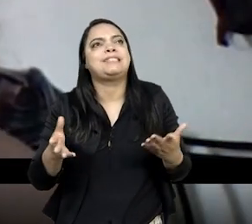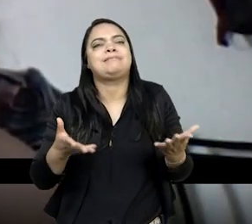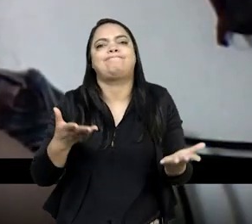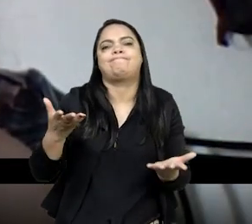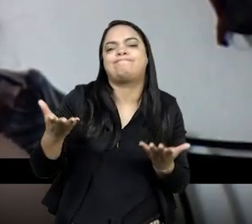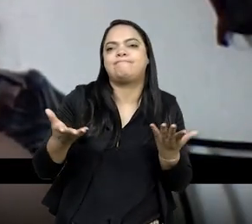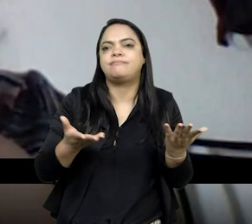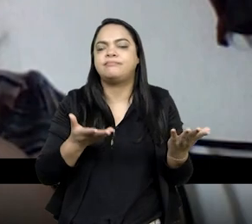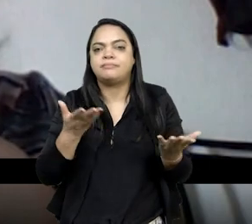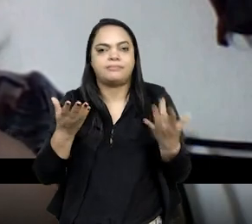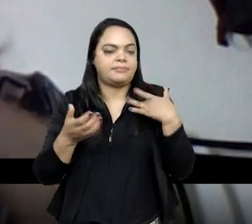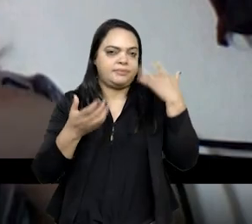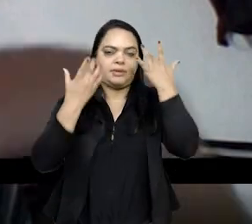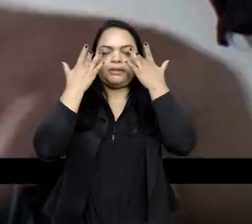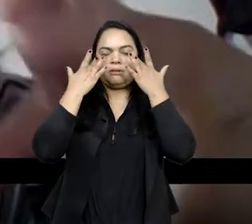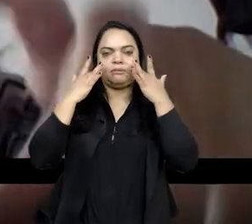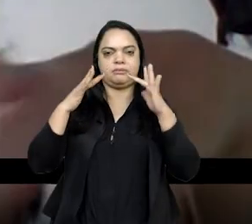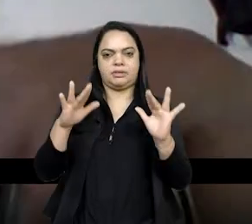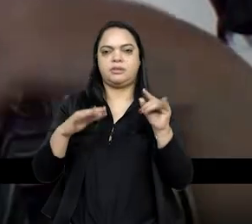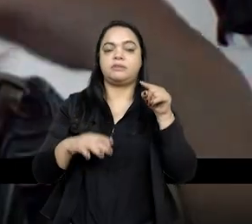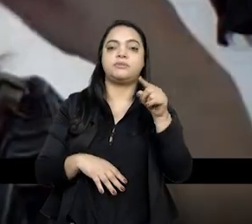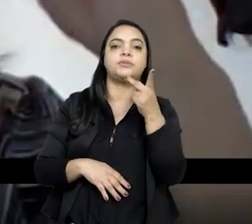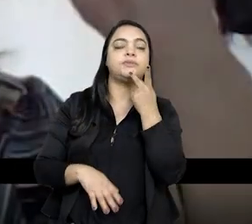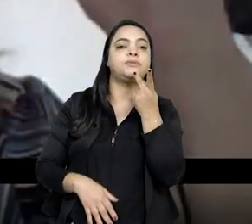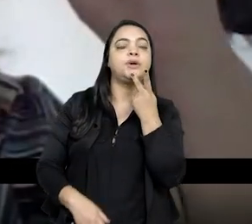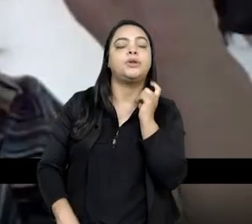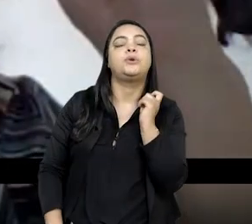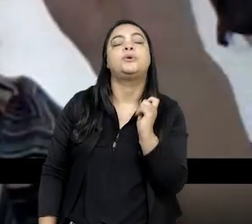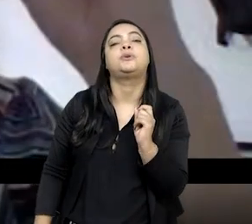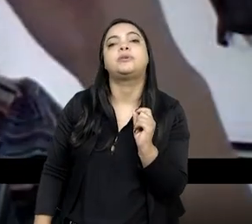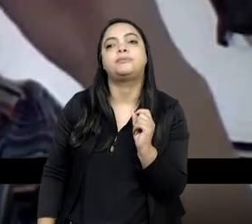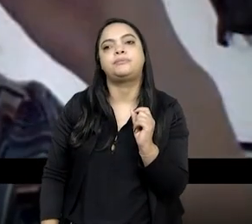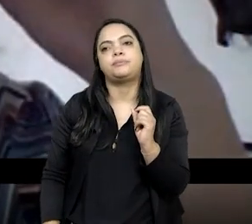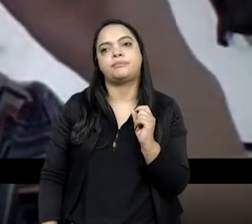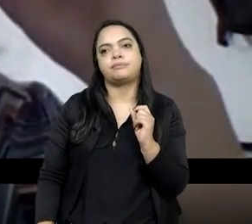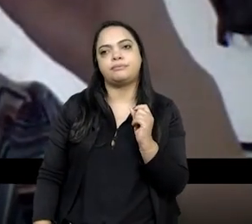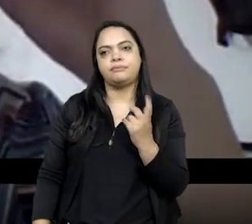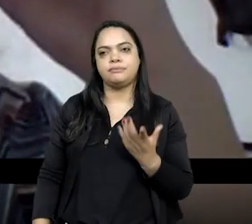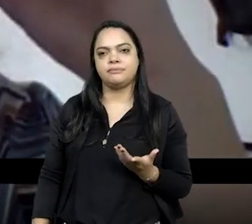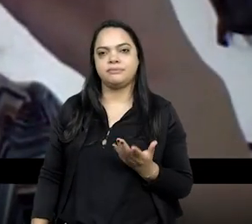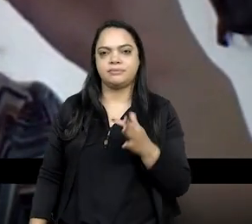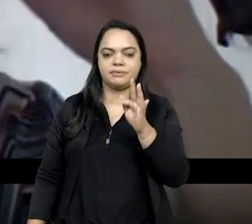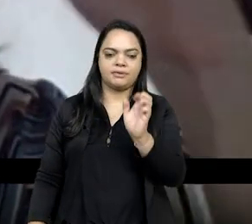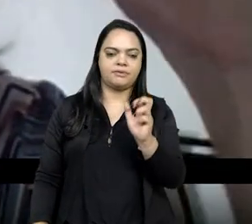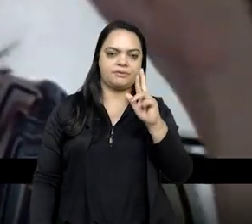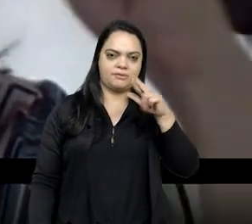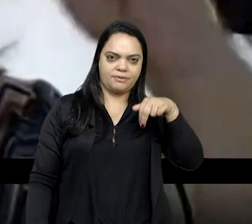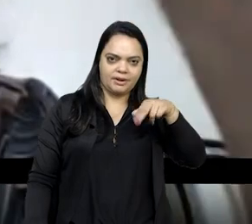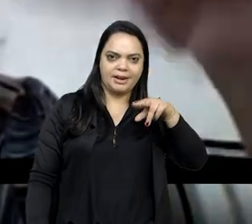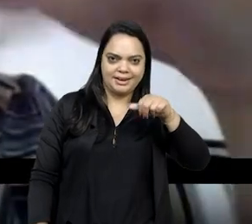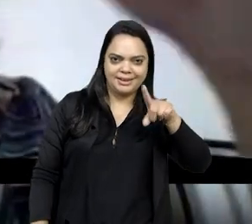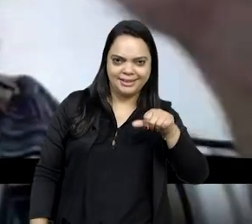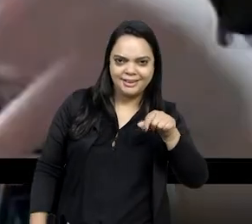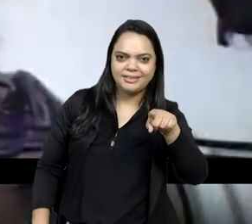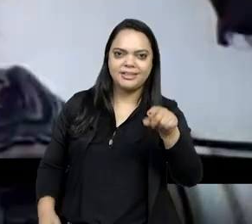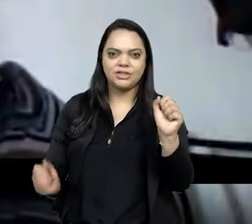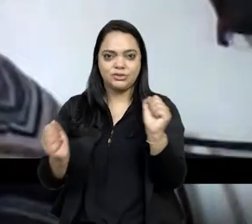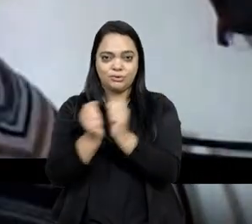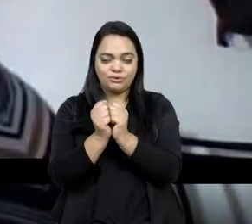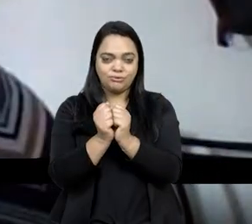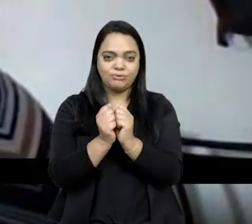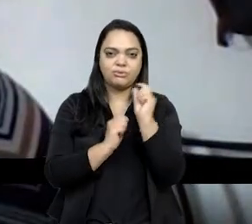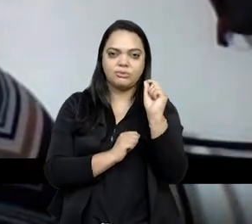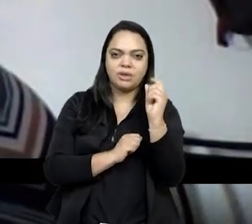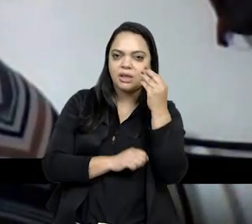não sei, você diz que você e a Fernanda, né, é o nome dela, você e a Fernanda têm buscado